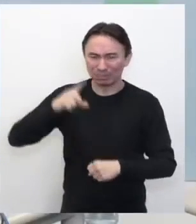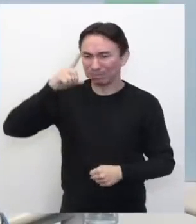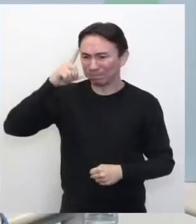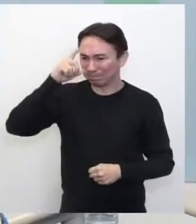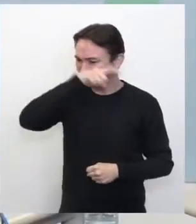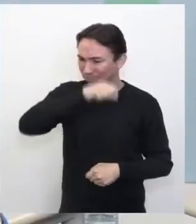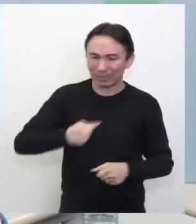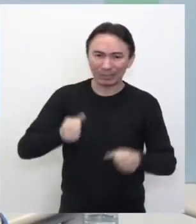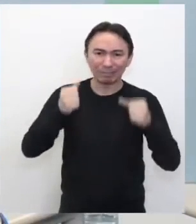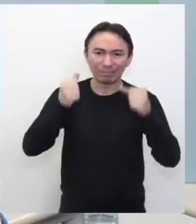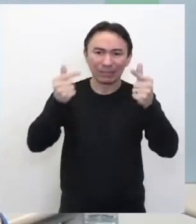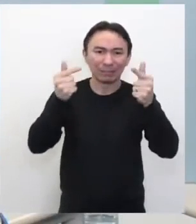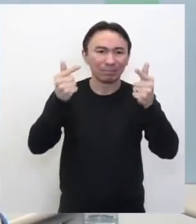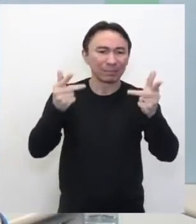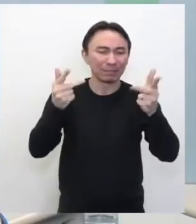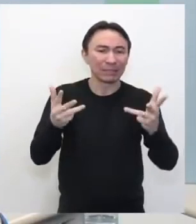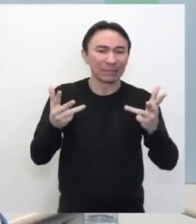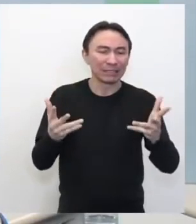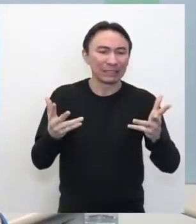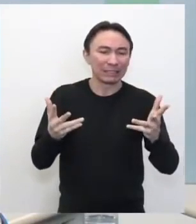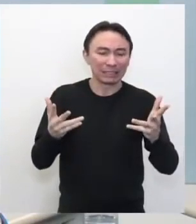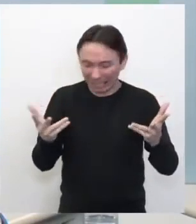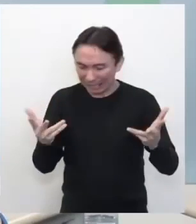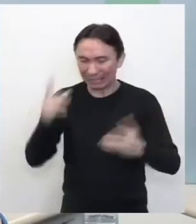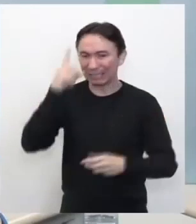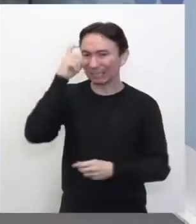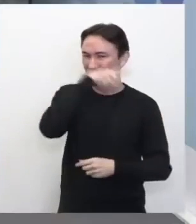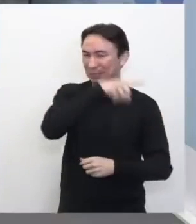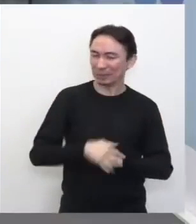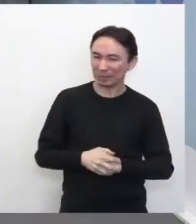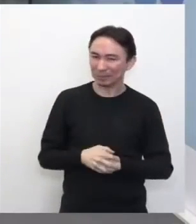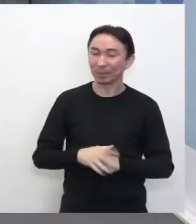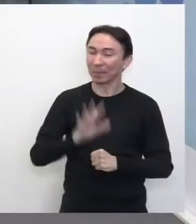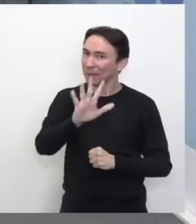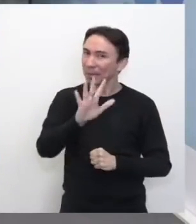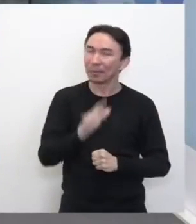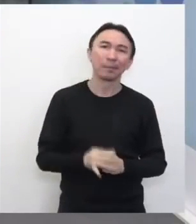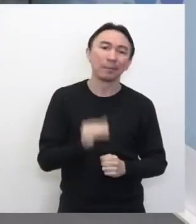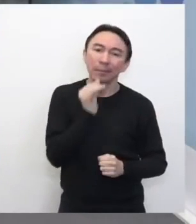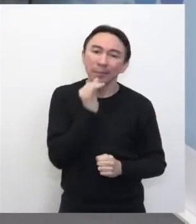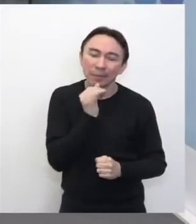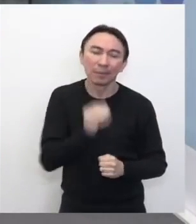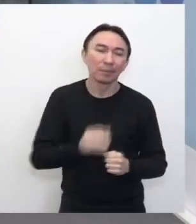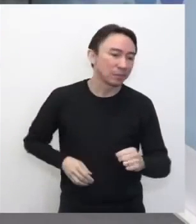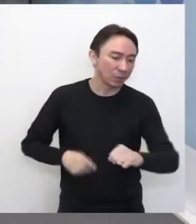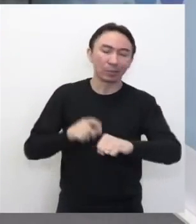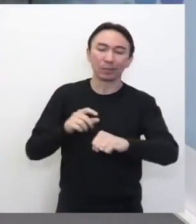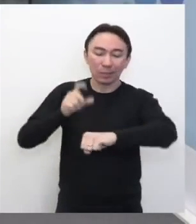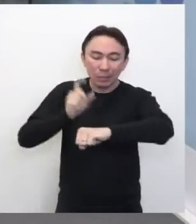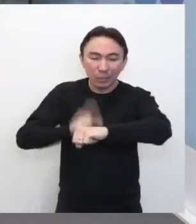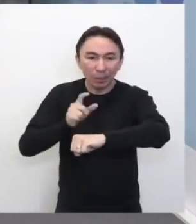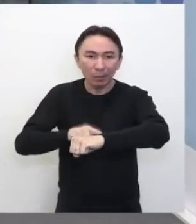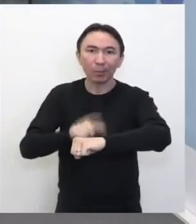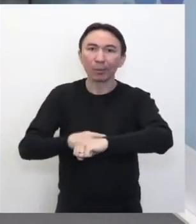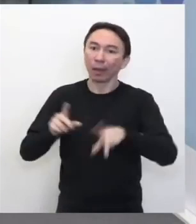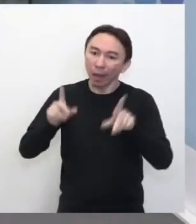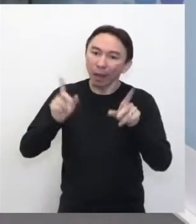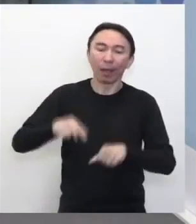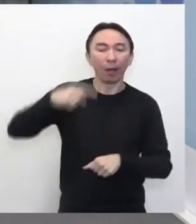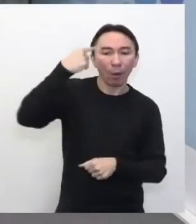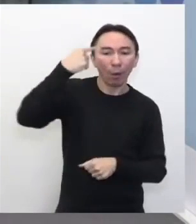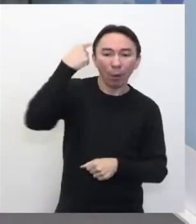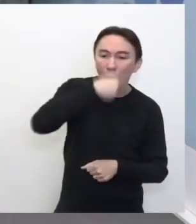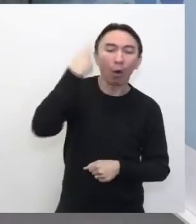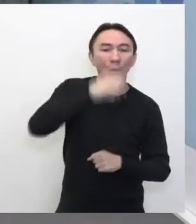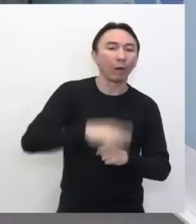né? O o tempo, puxa, é difícil. É complicado, né? Eu posso falar tempo em horas, posso falar tempo em contagem, posso